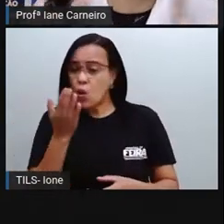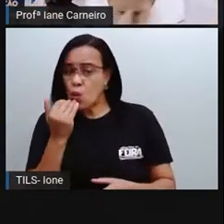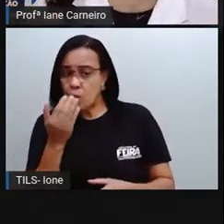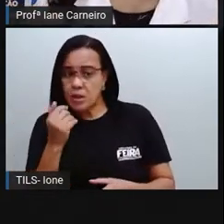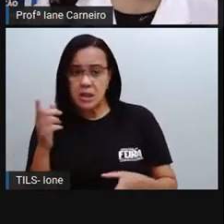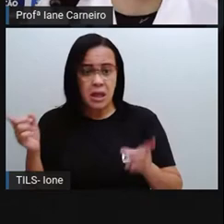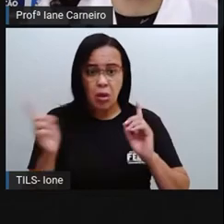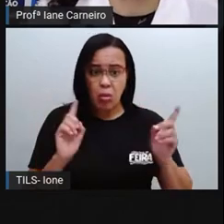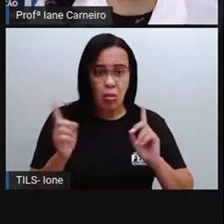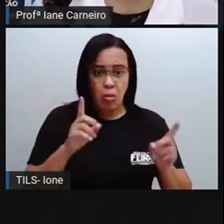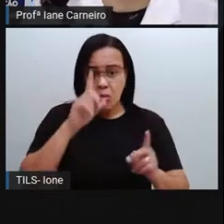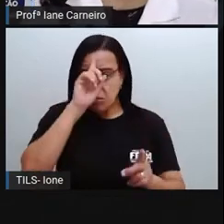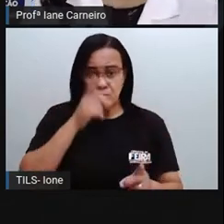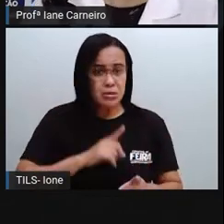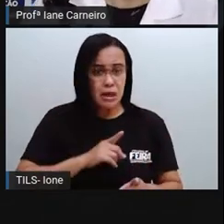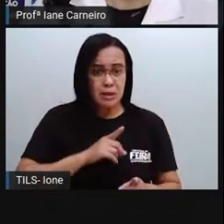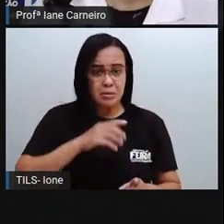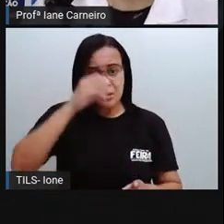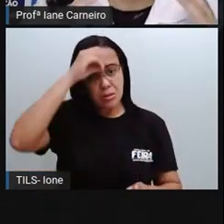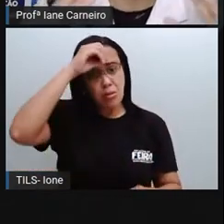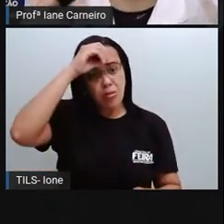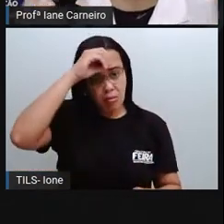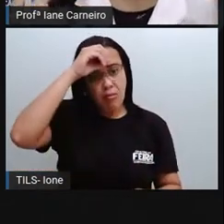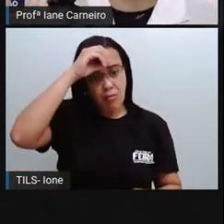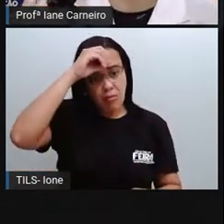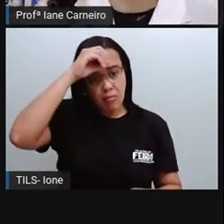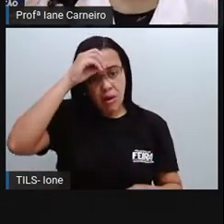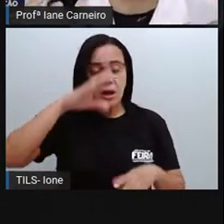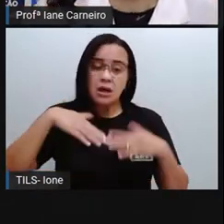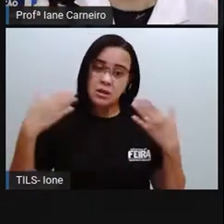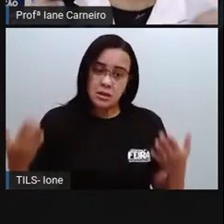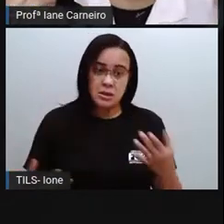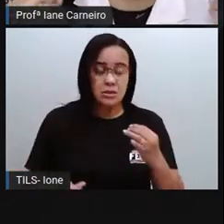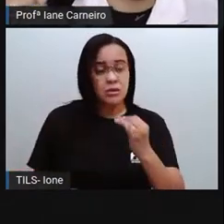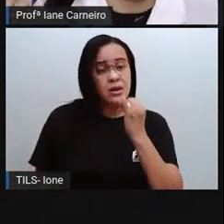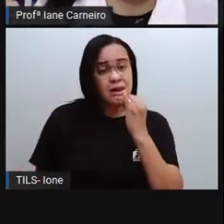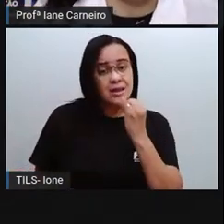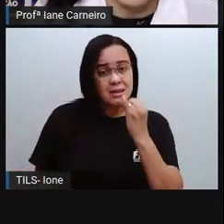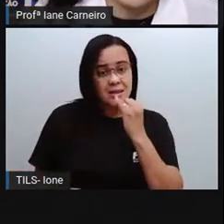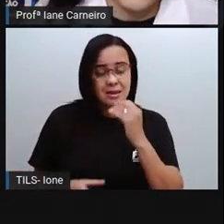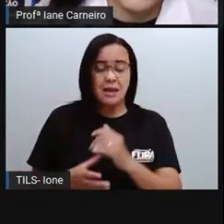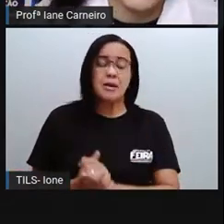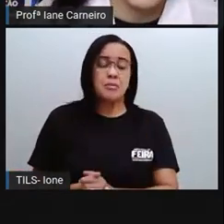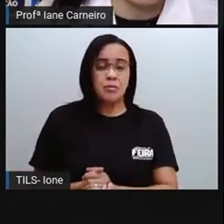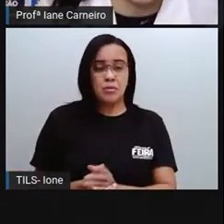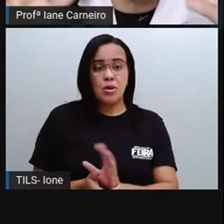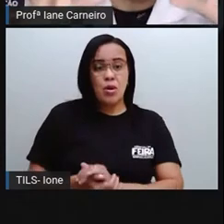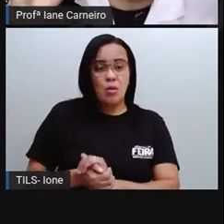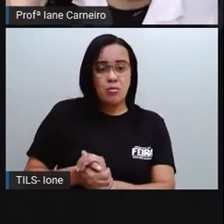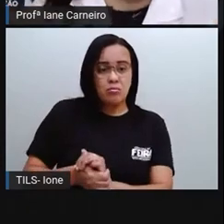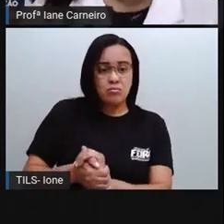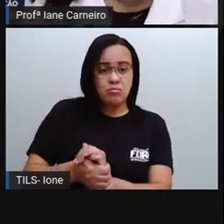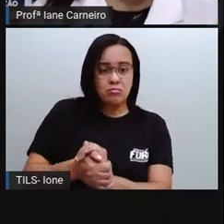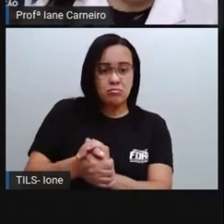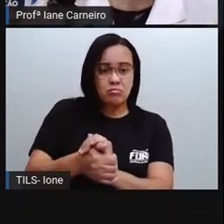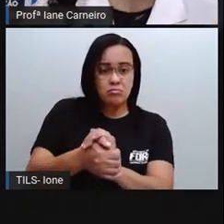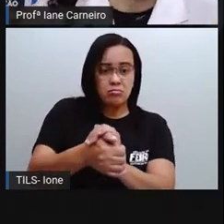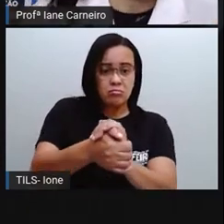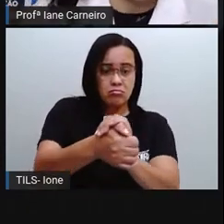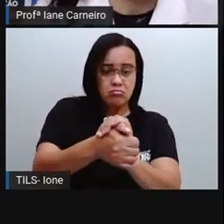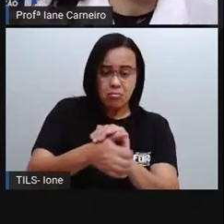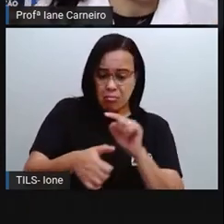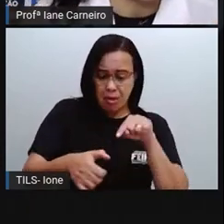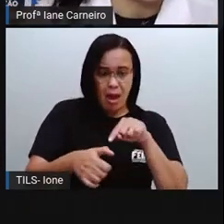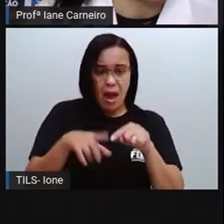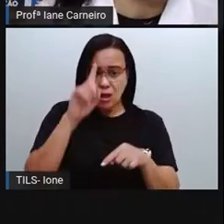tartaruga marinha, por exemplo, quando ela vê uma garrafinha, uma sacola plástica navegando lá no mar, ela acha